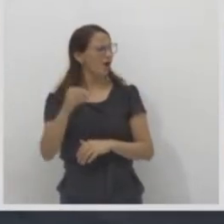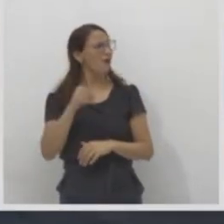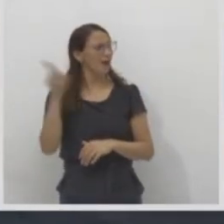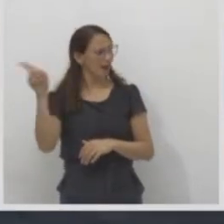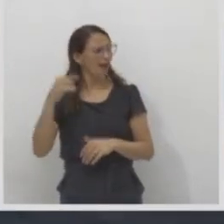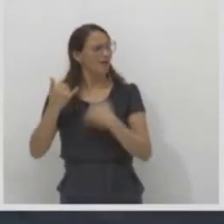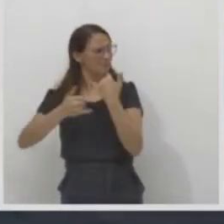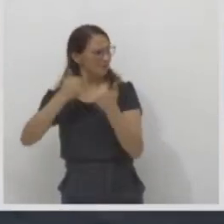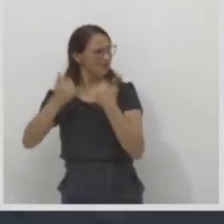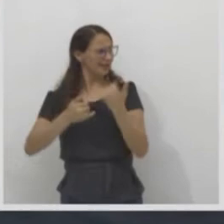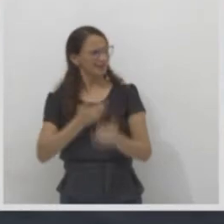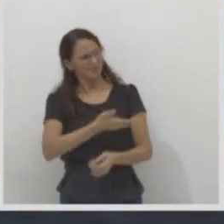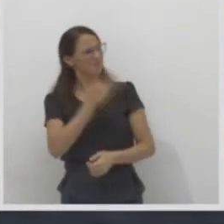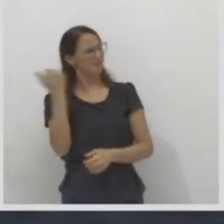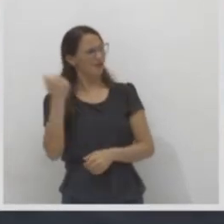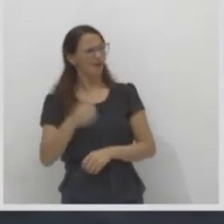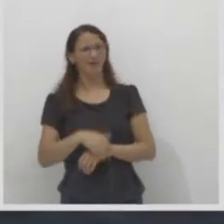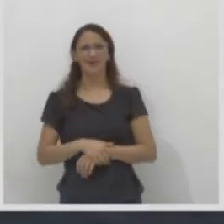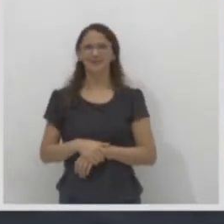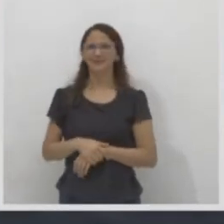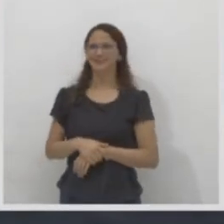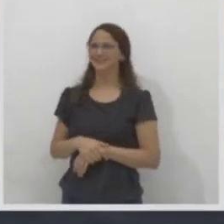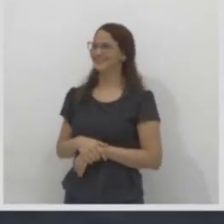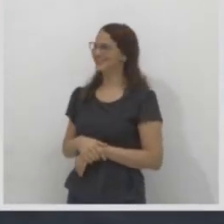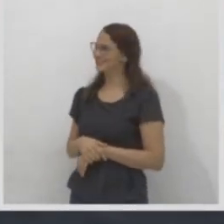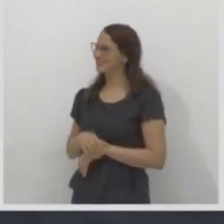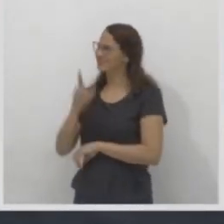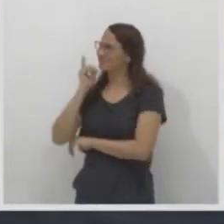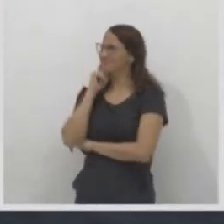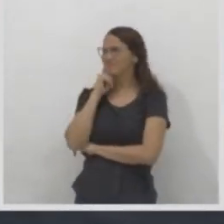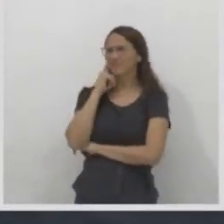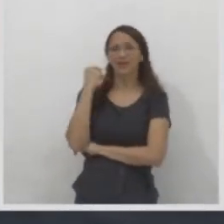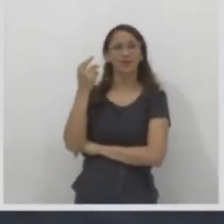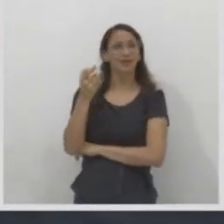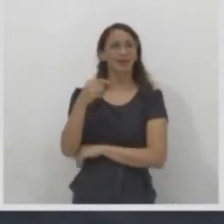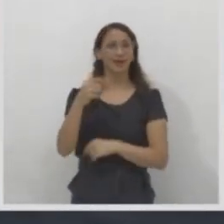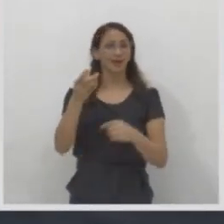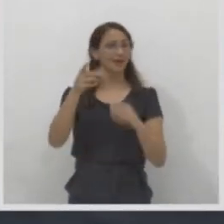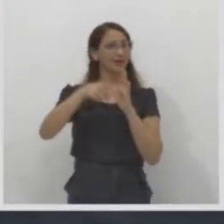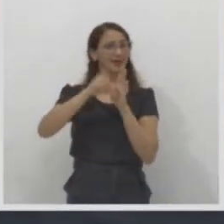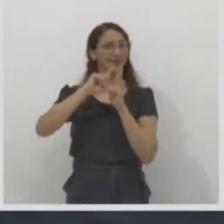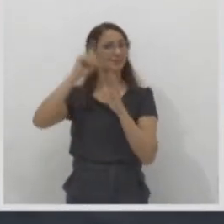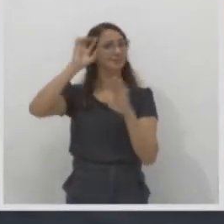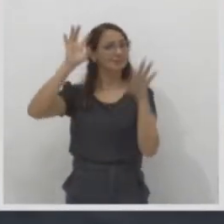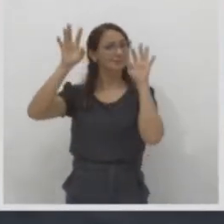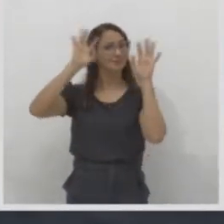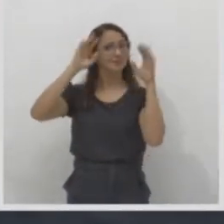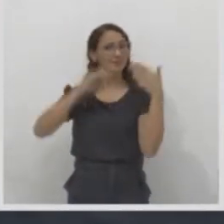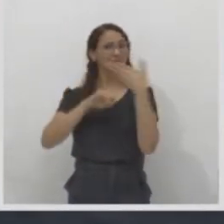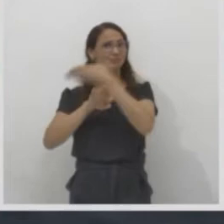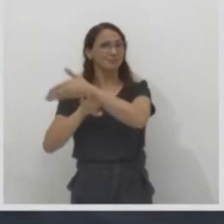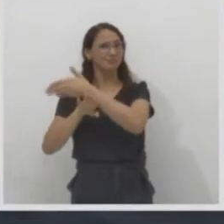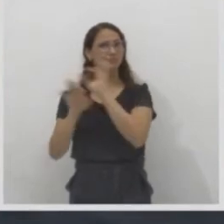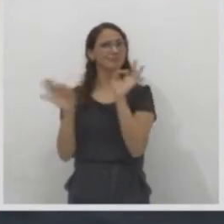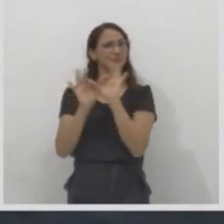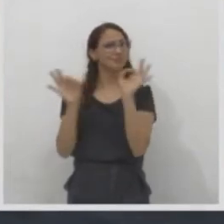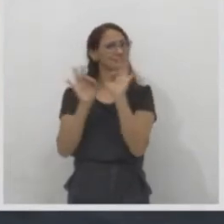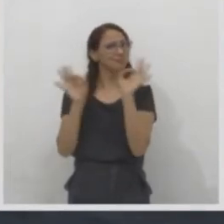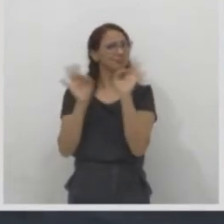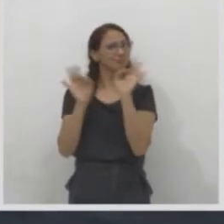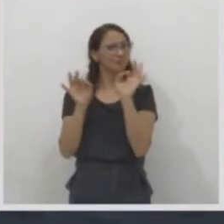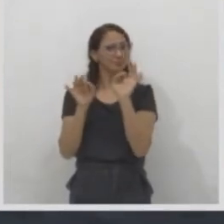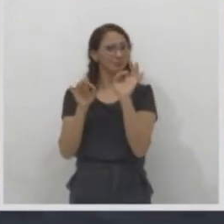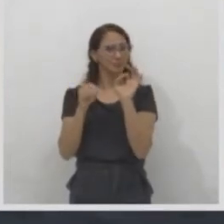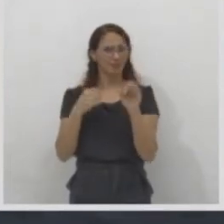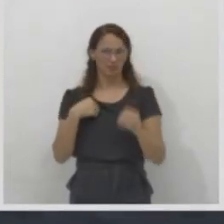saiu da sua cabeça ir naquela tarde de sábado pra casa do João. Então, eu não posso dizer